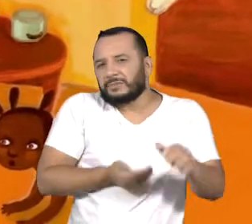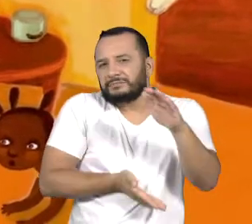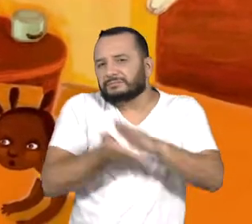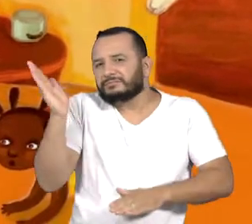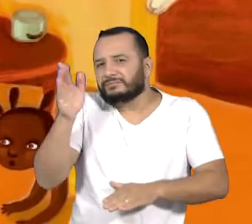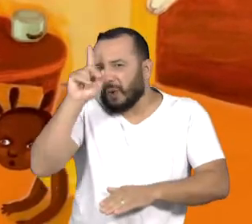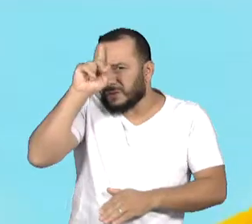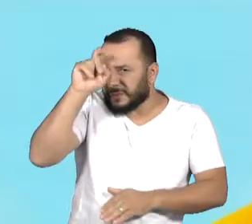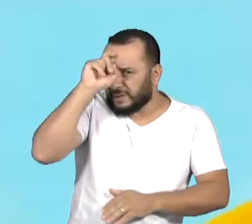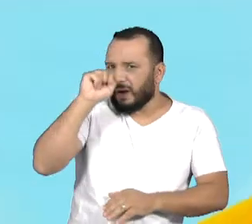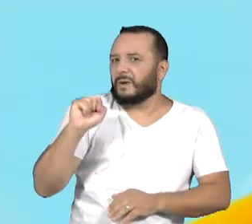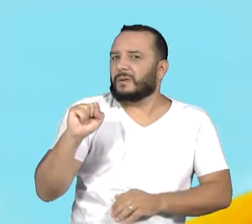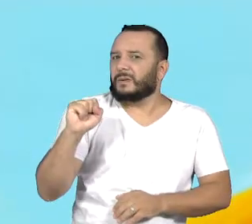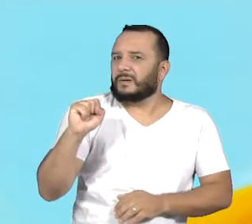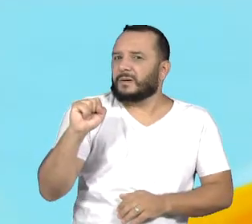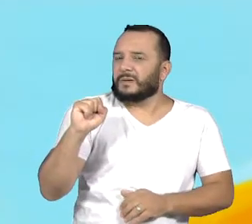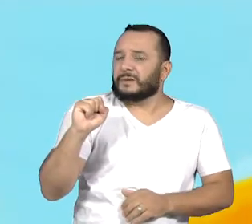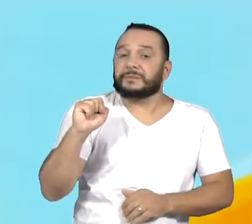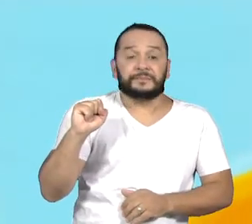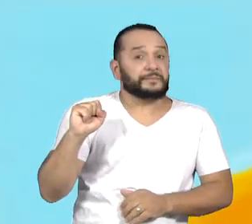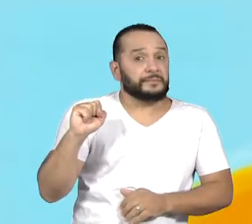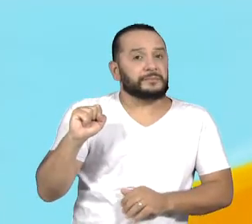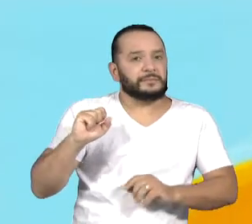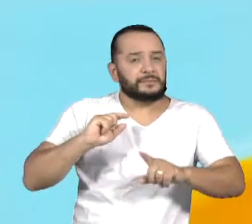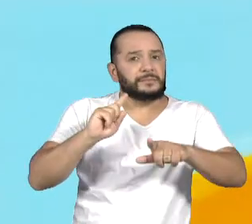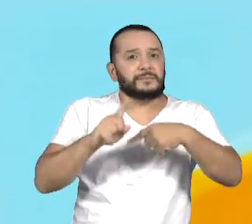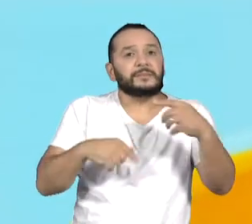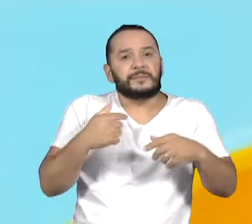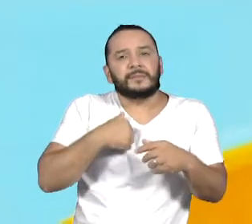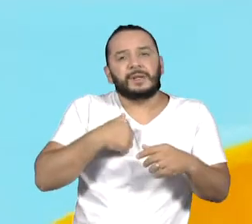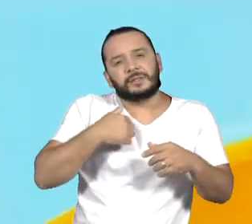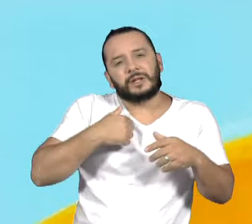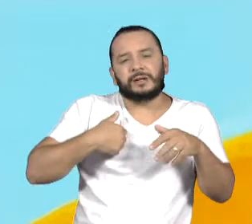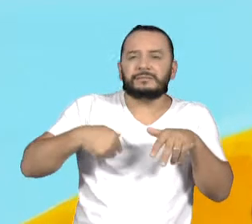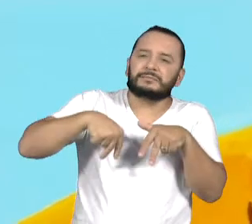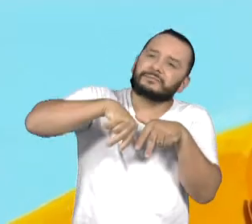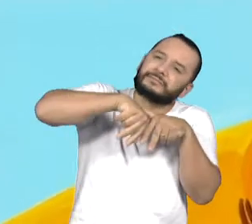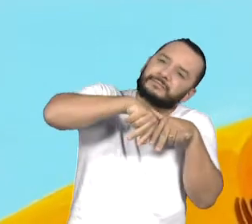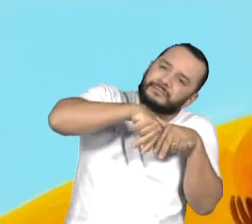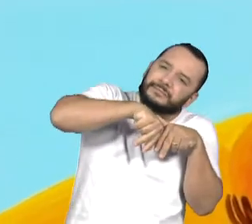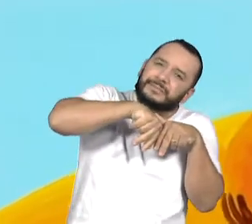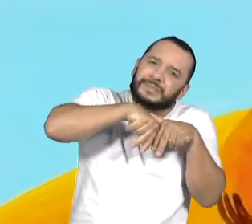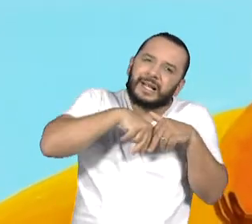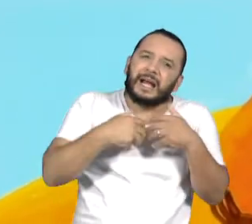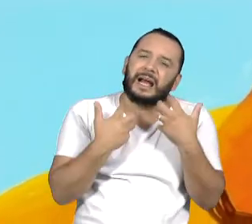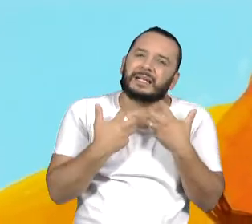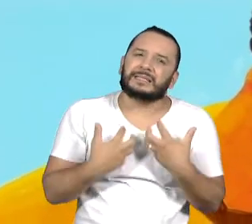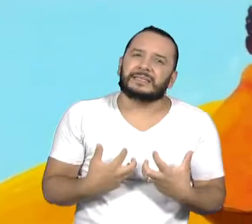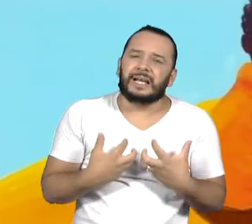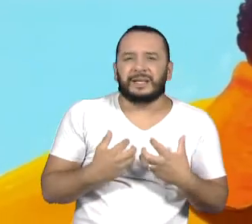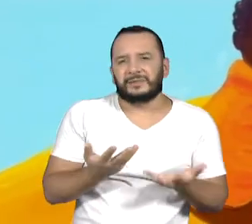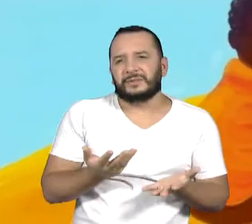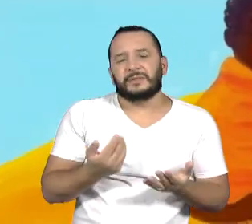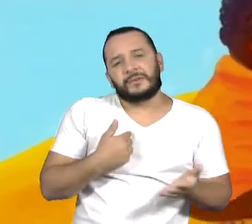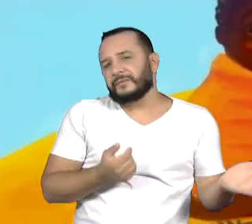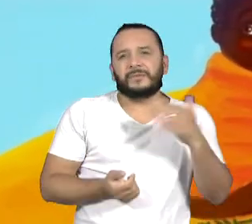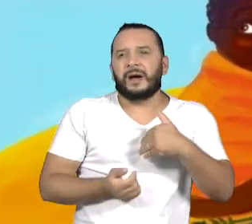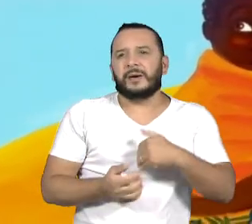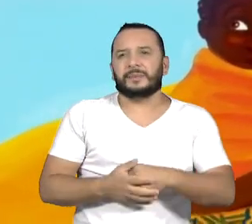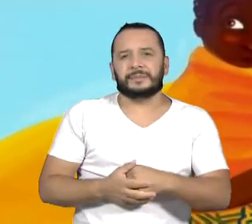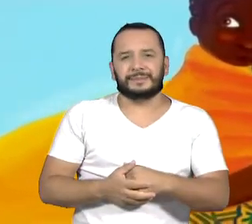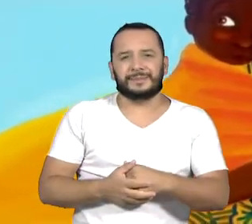para o hospital. E o Mi se apoia no colo da mãe. Ele está tão cansado. Vamos lá, diz a mãe.